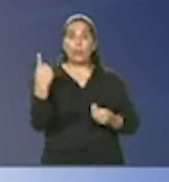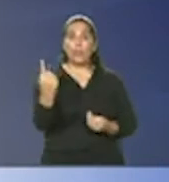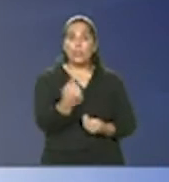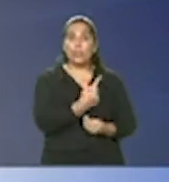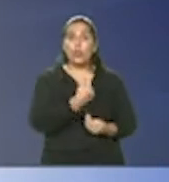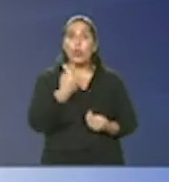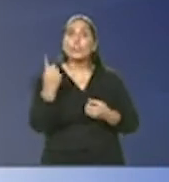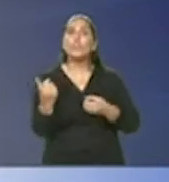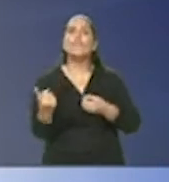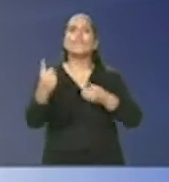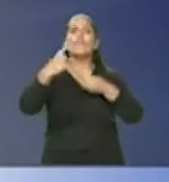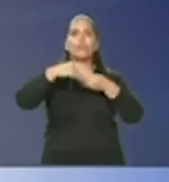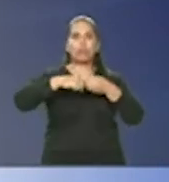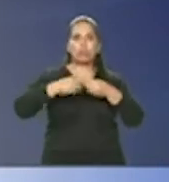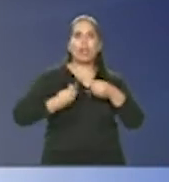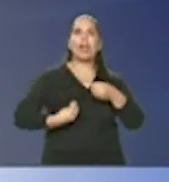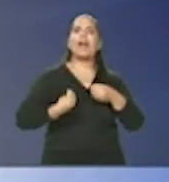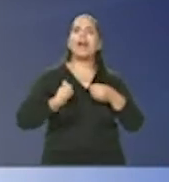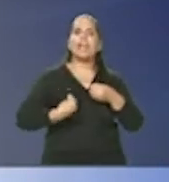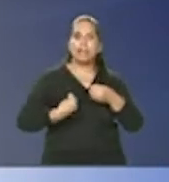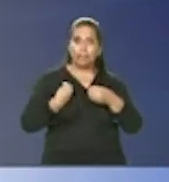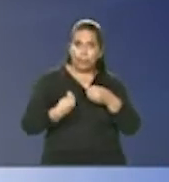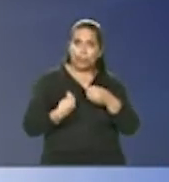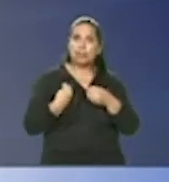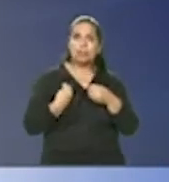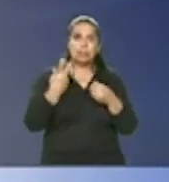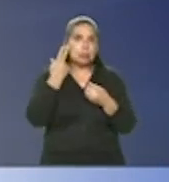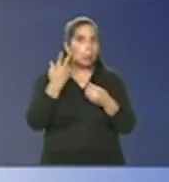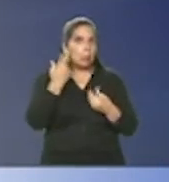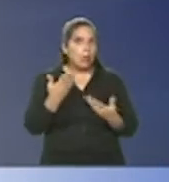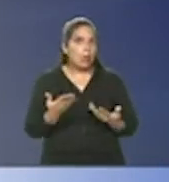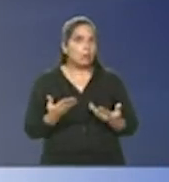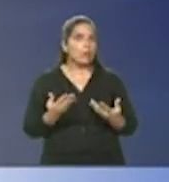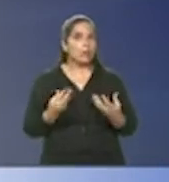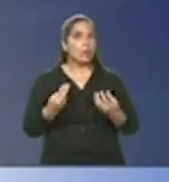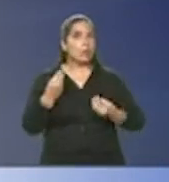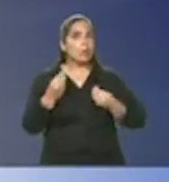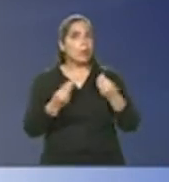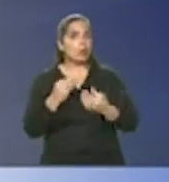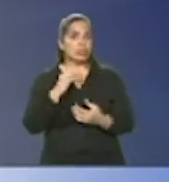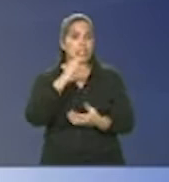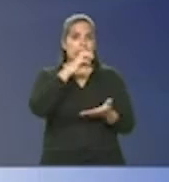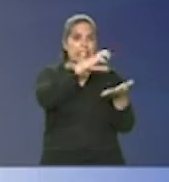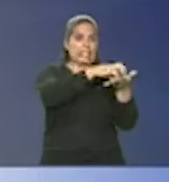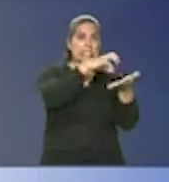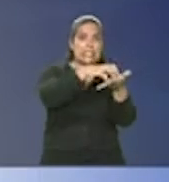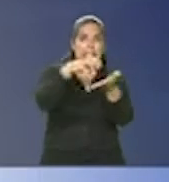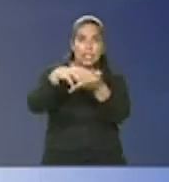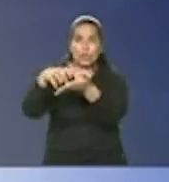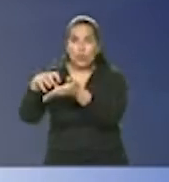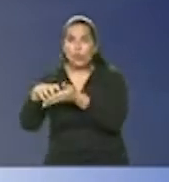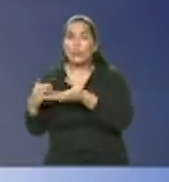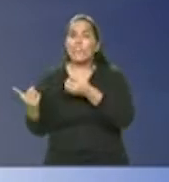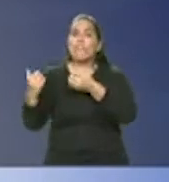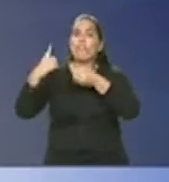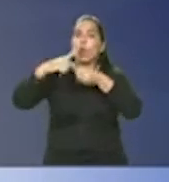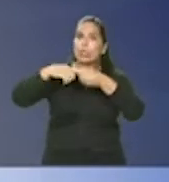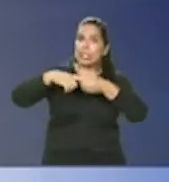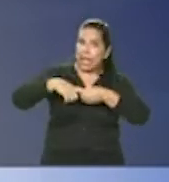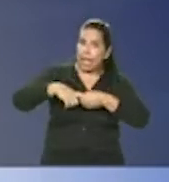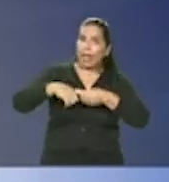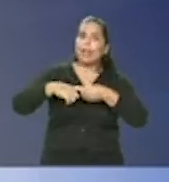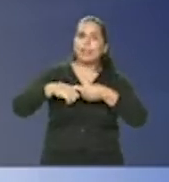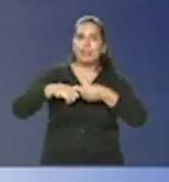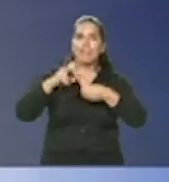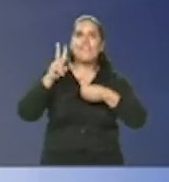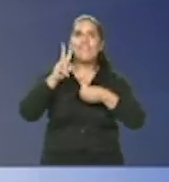retomar nossas atividades qual serão os setores que voltar aos poucos isso tudo será um